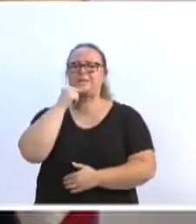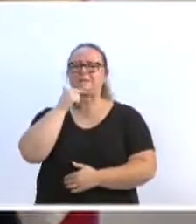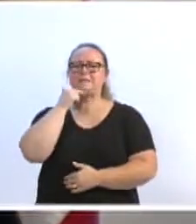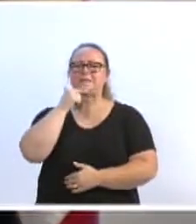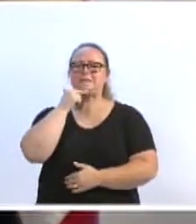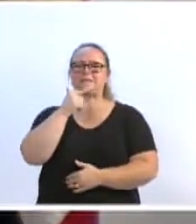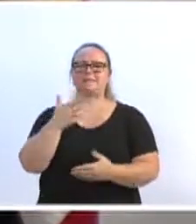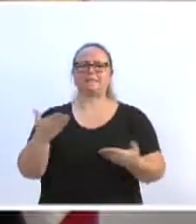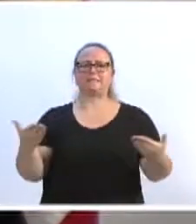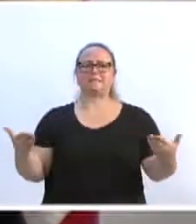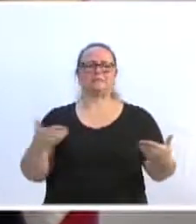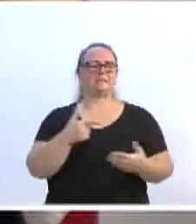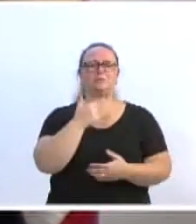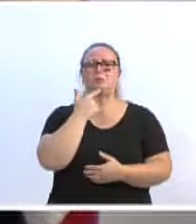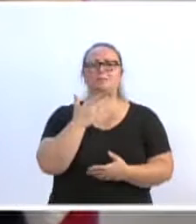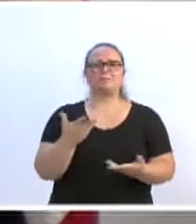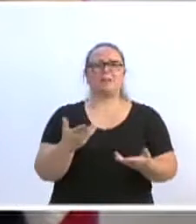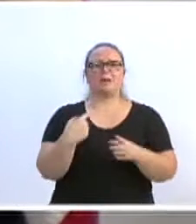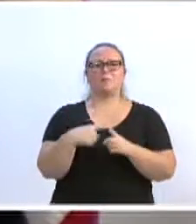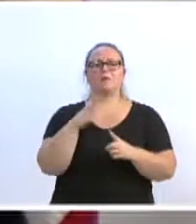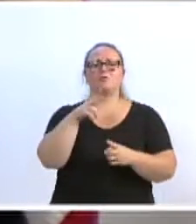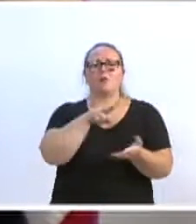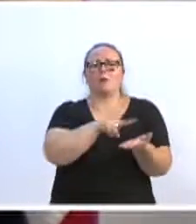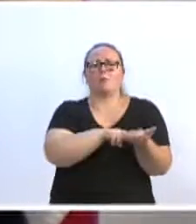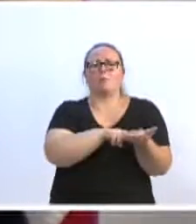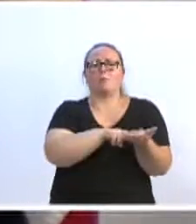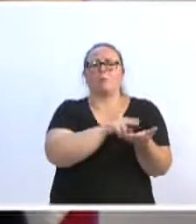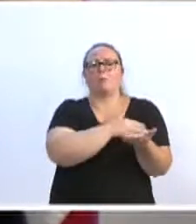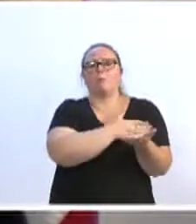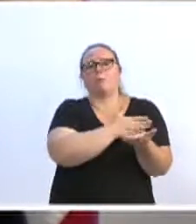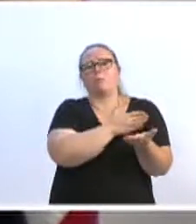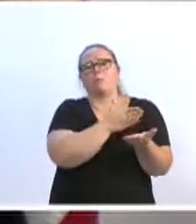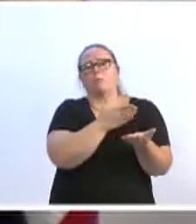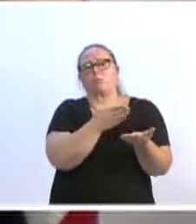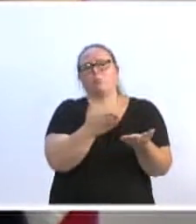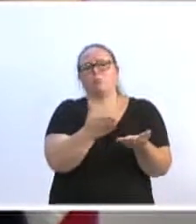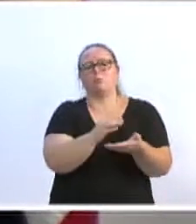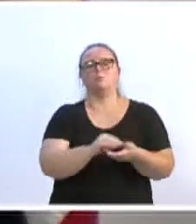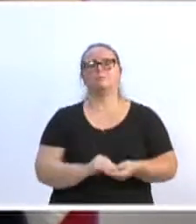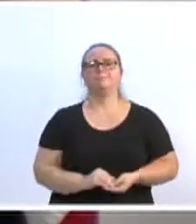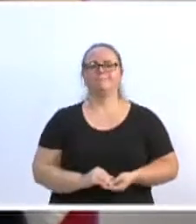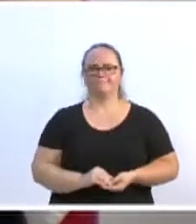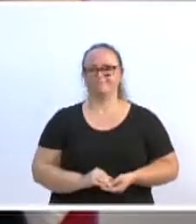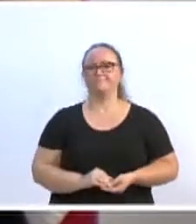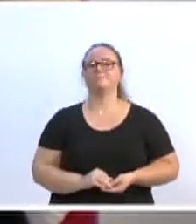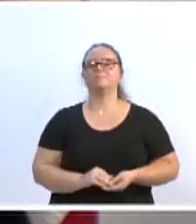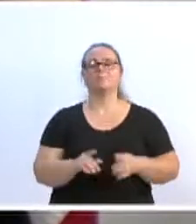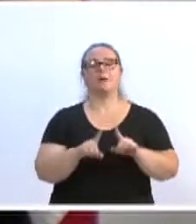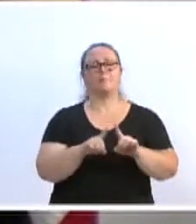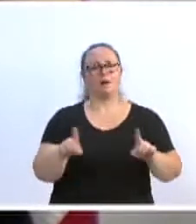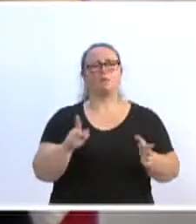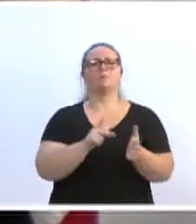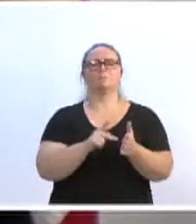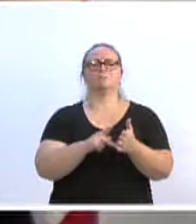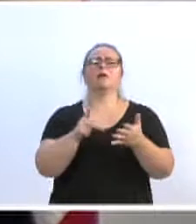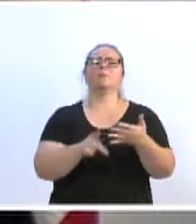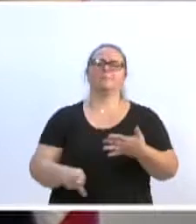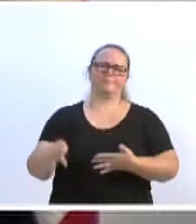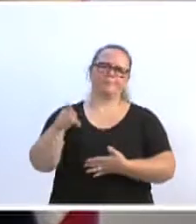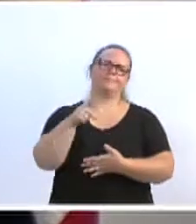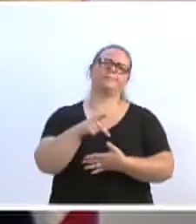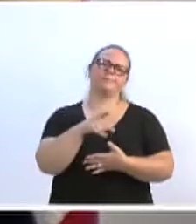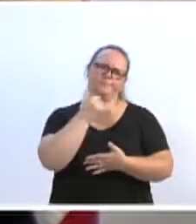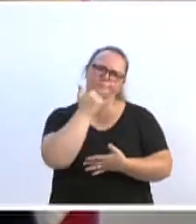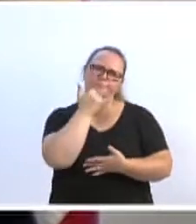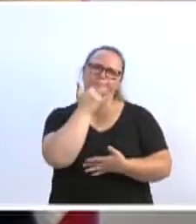acontecendo em diversos casos de idosos. Eu acho que é prioridade, eu estive lá pessoalmente, acompanhei,